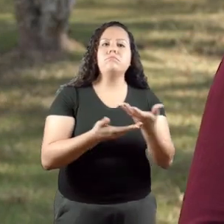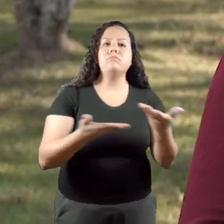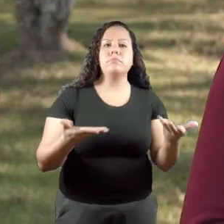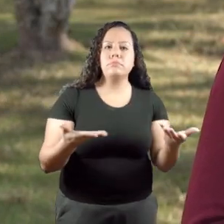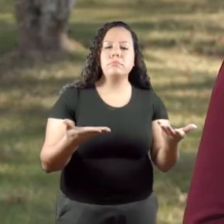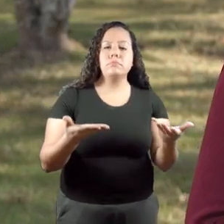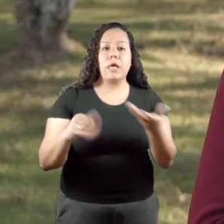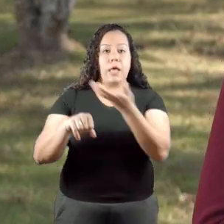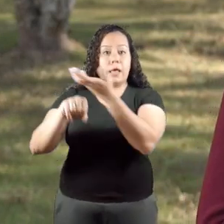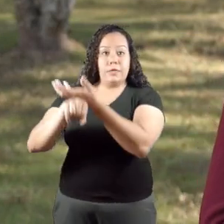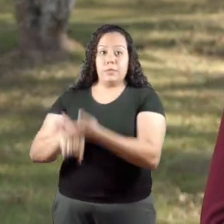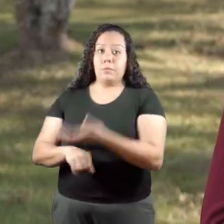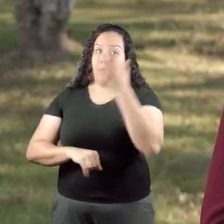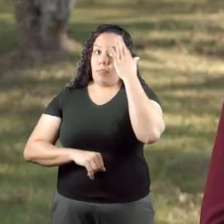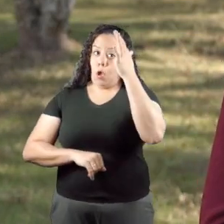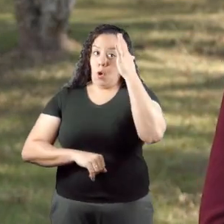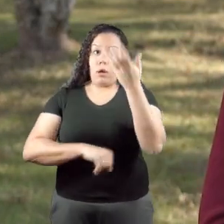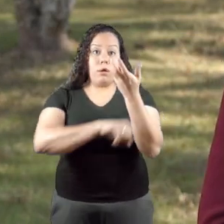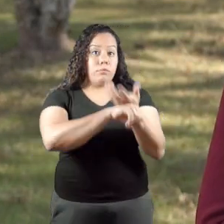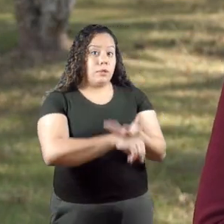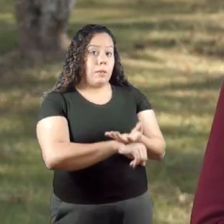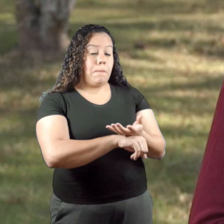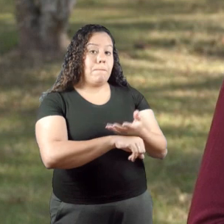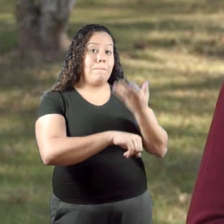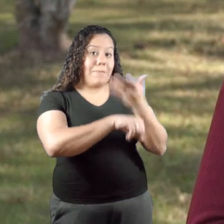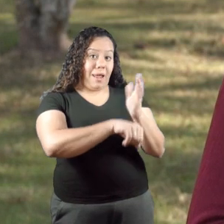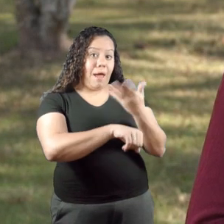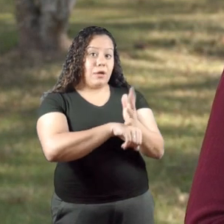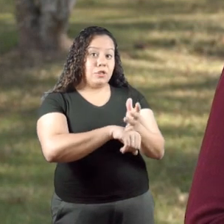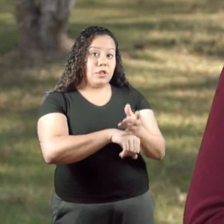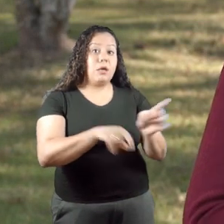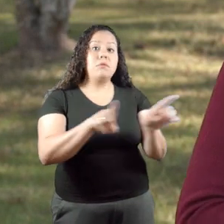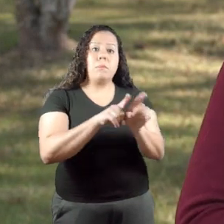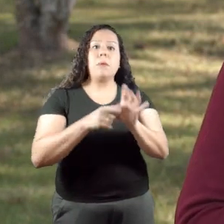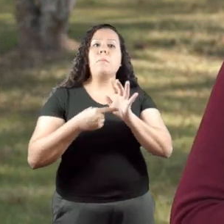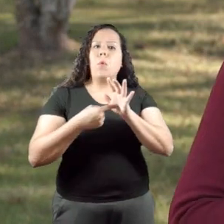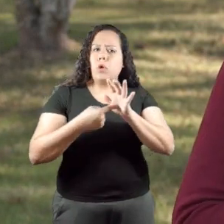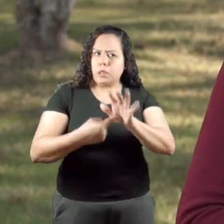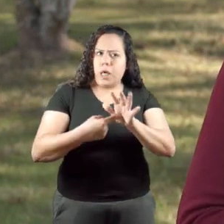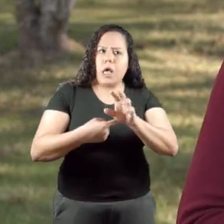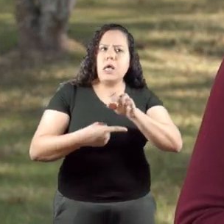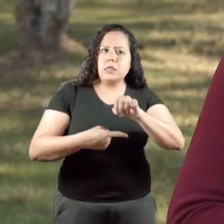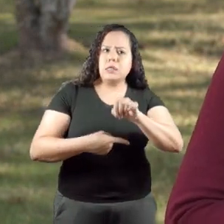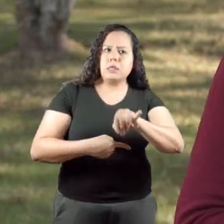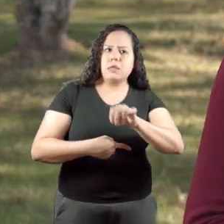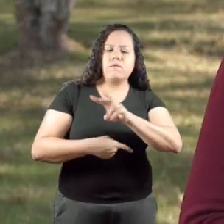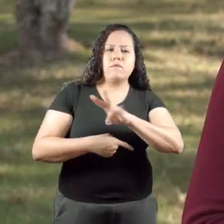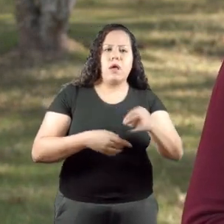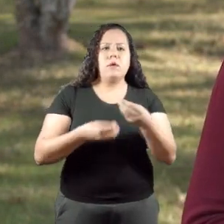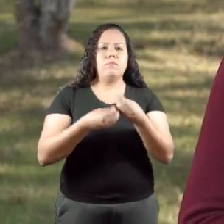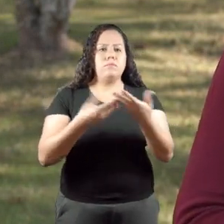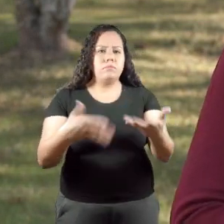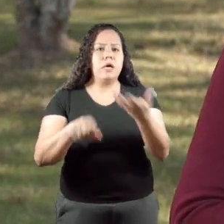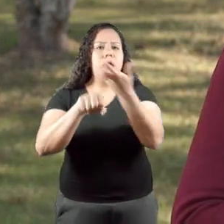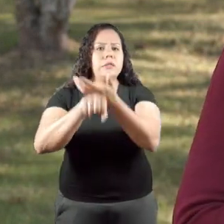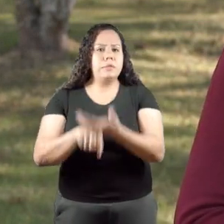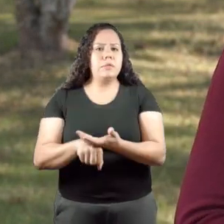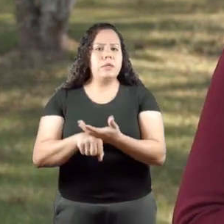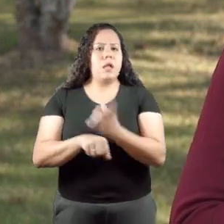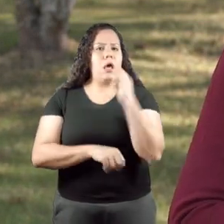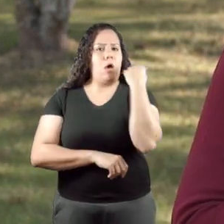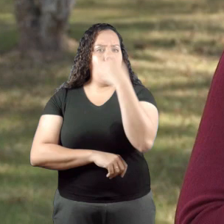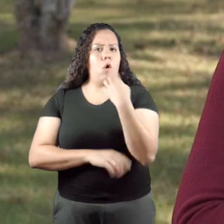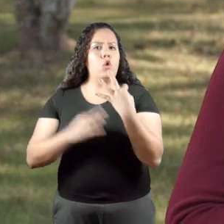ofertadas e, no caso das disciplinas teórico-práticas, também indicar se haverá oferta da